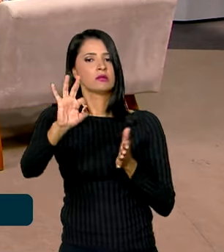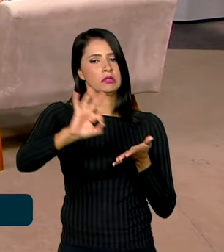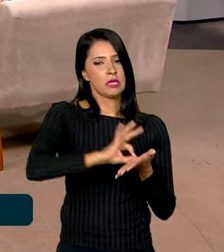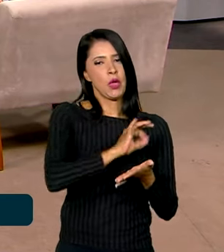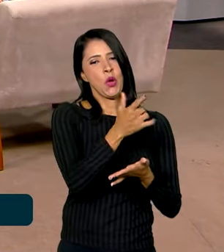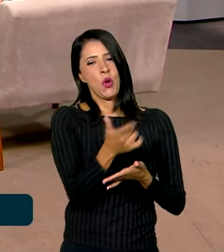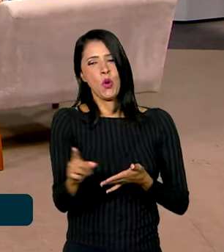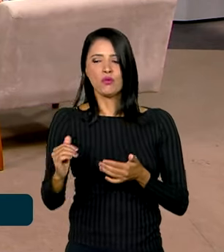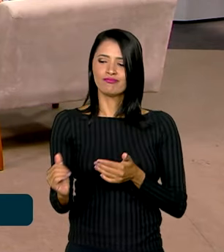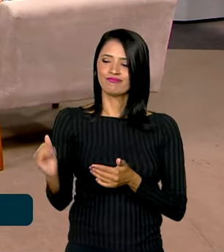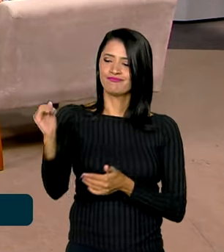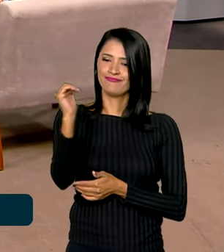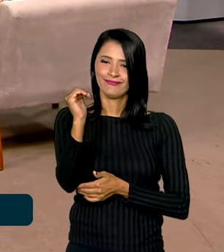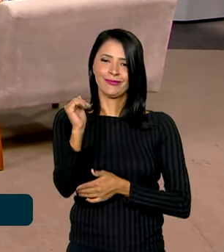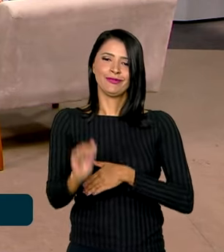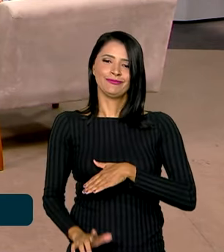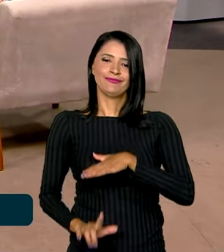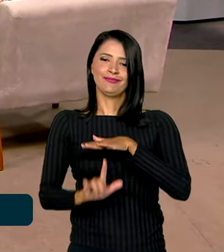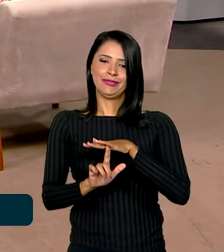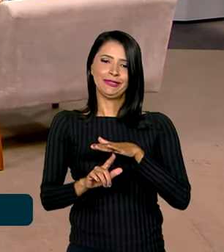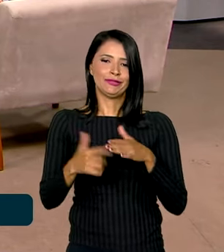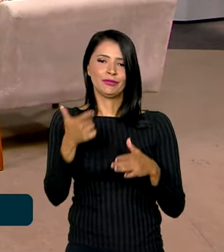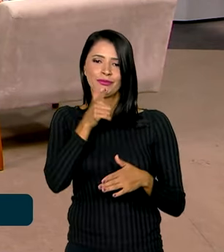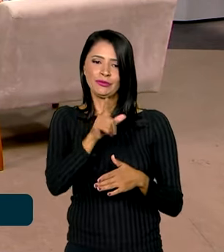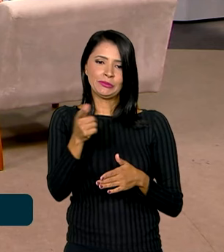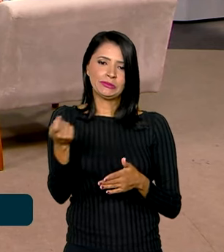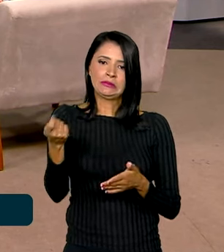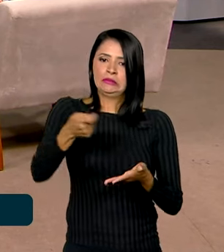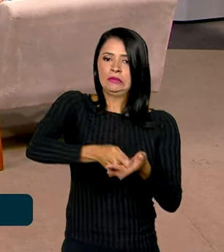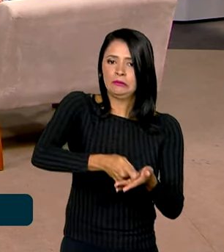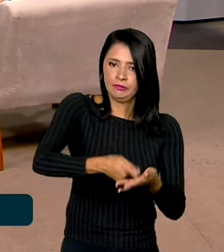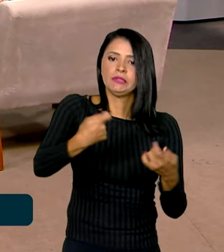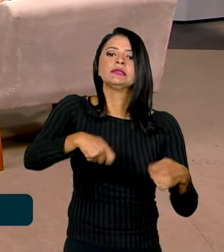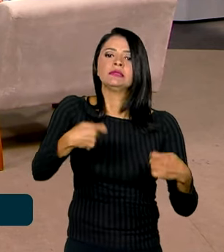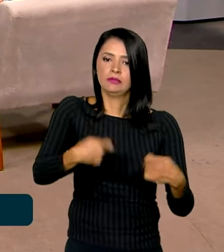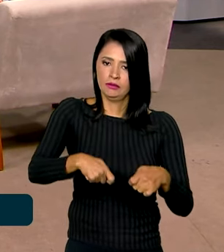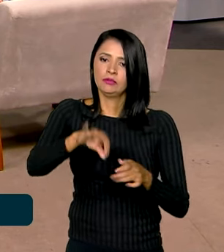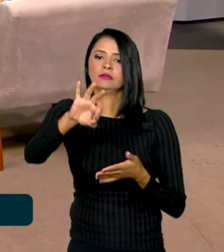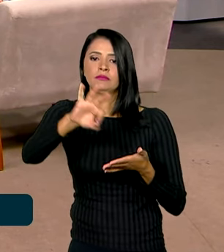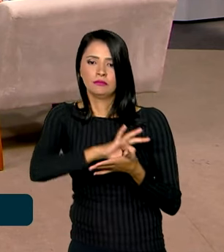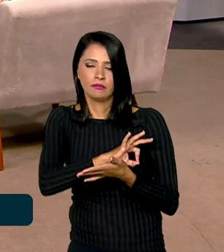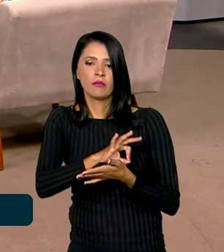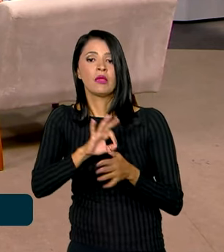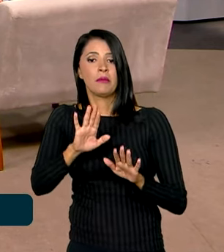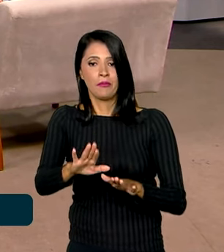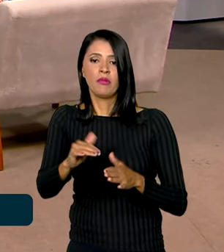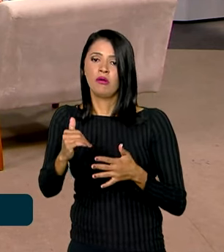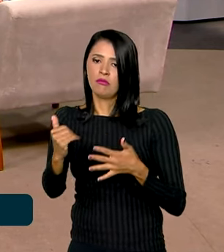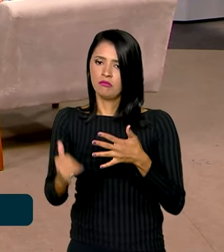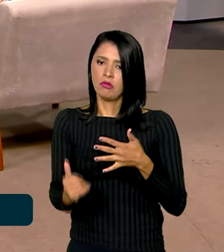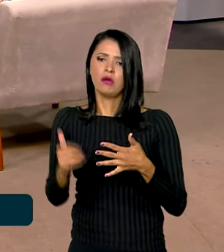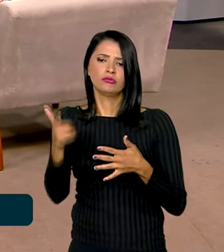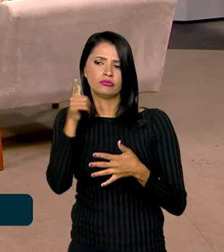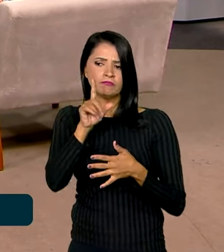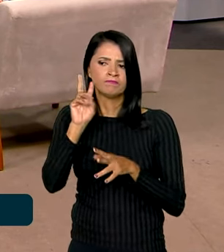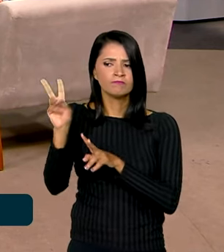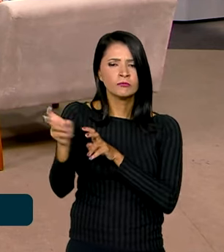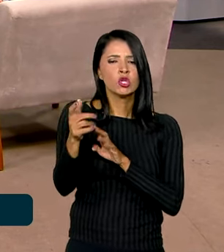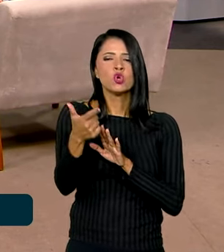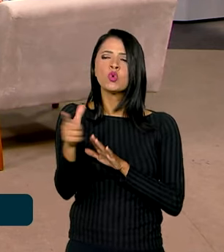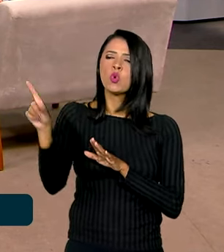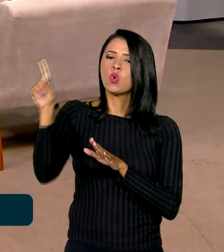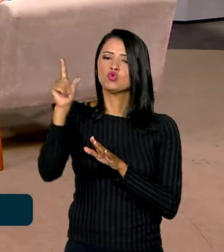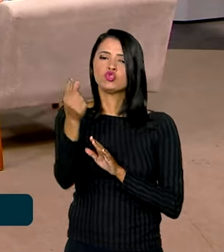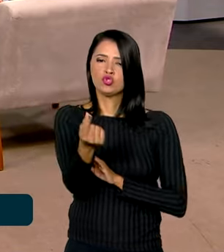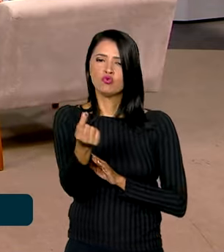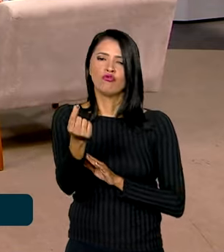acima do limite para isenção não terão, mas são taxas bastante, que a gente considerou abaixo da média dos últimos concursos,